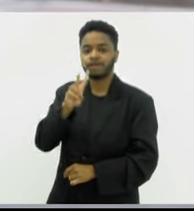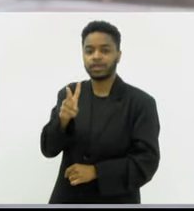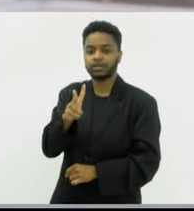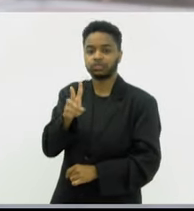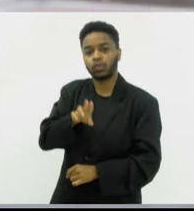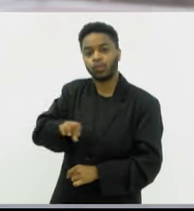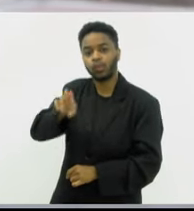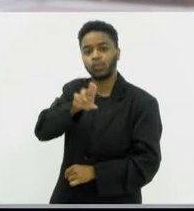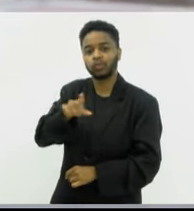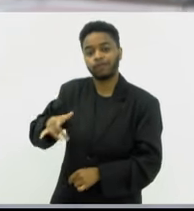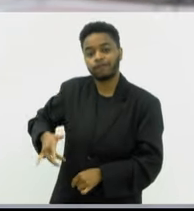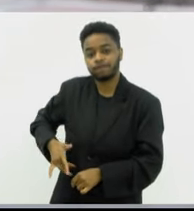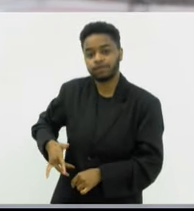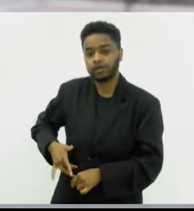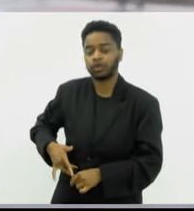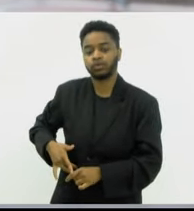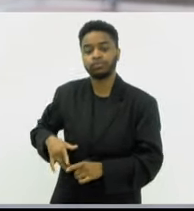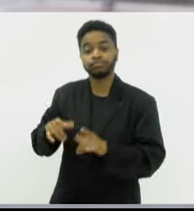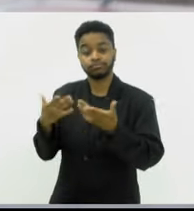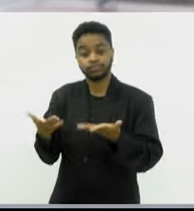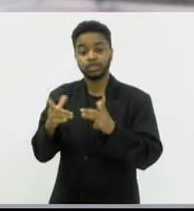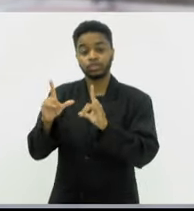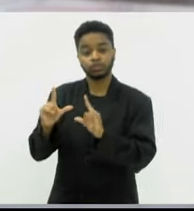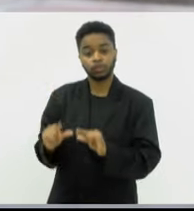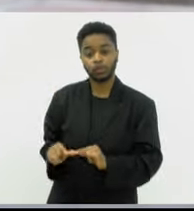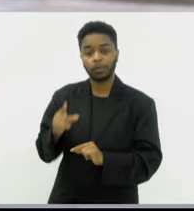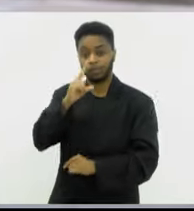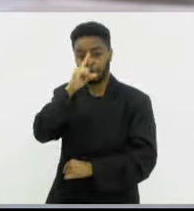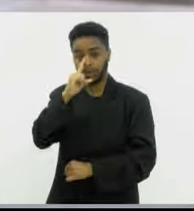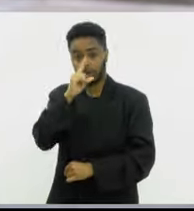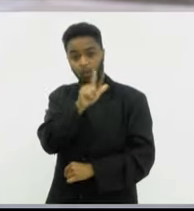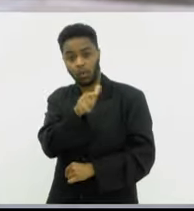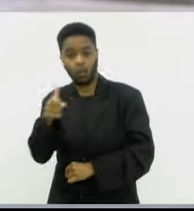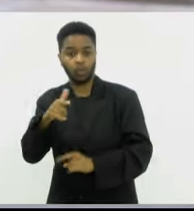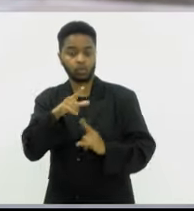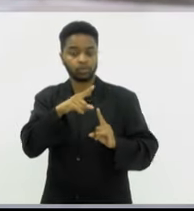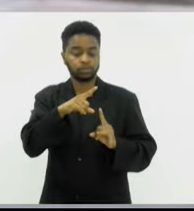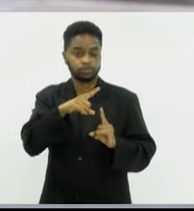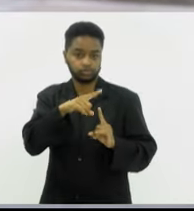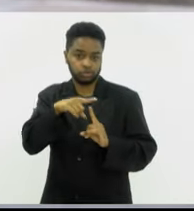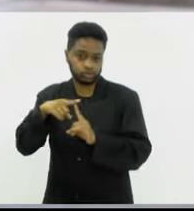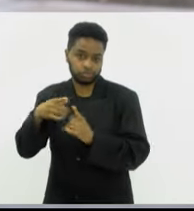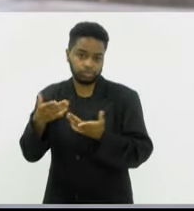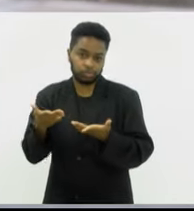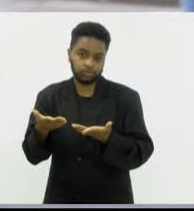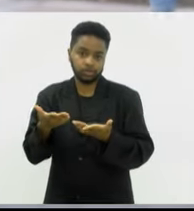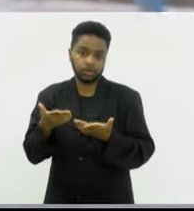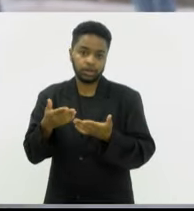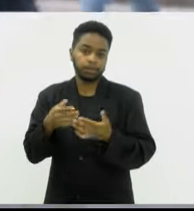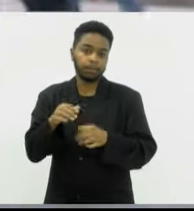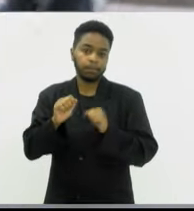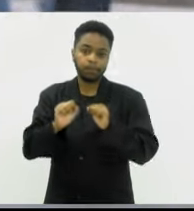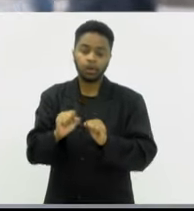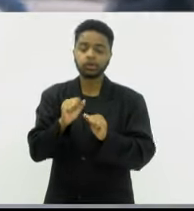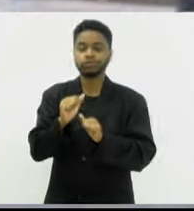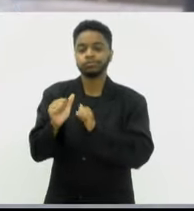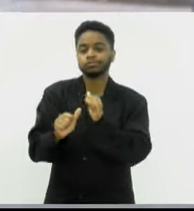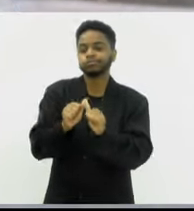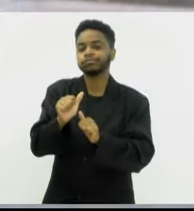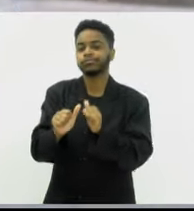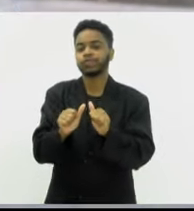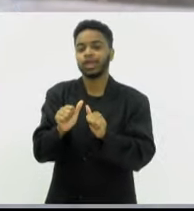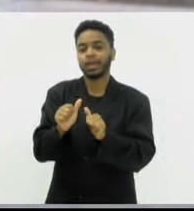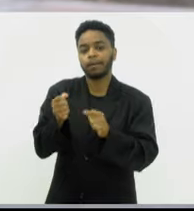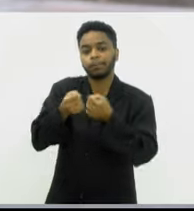reduzem com isso os riscos de tromboembolismo, outras alterações que possam ter na passagem pelo fígado.